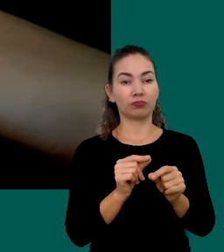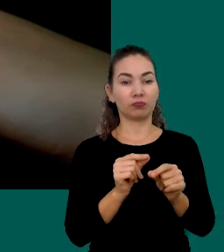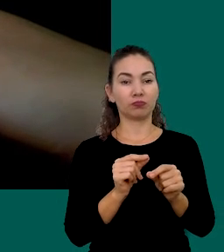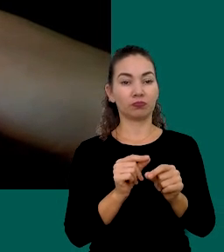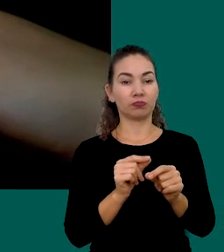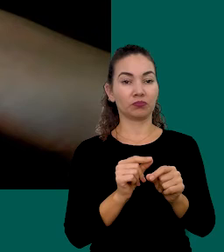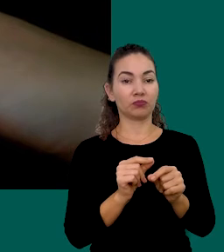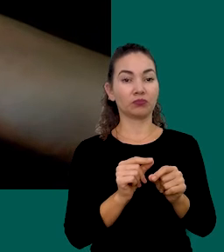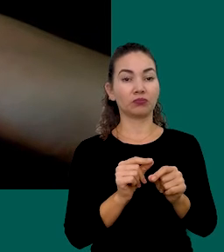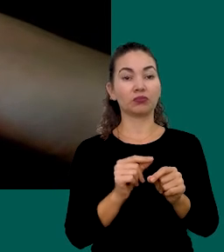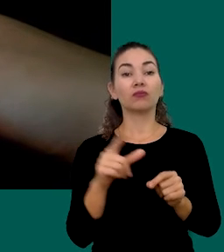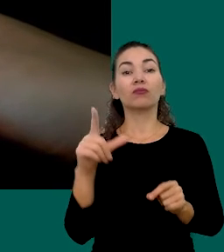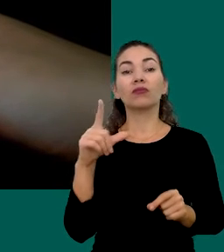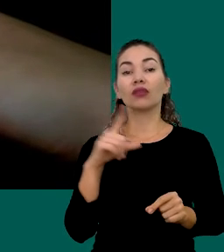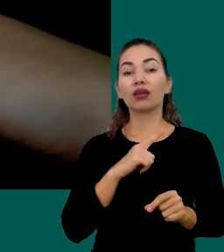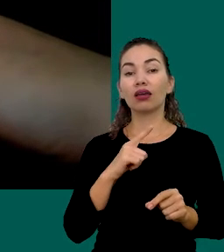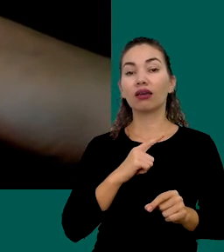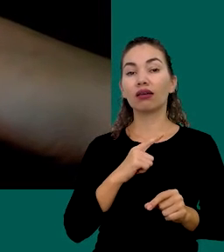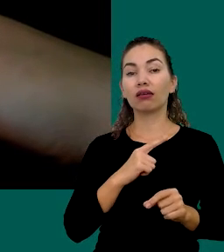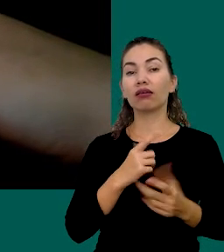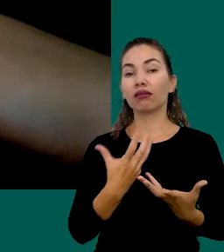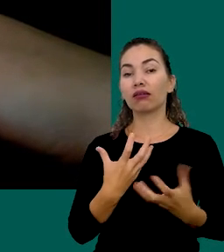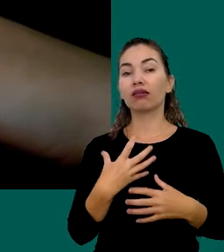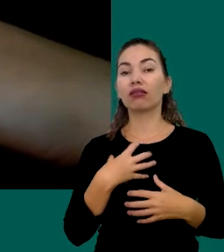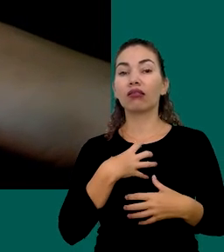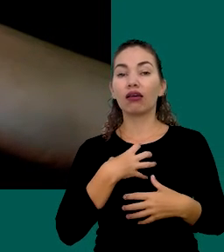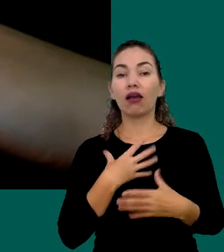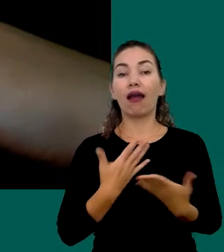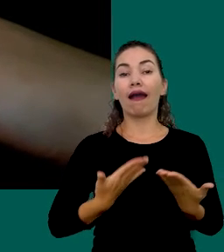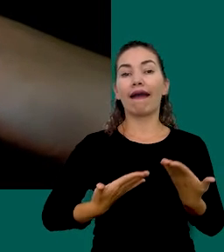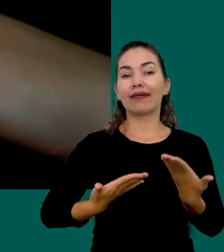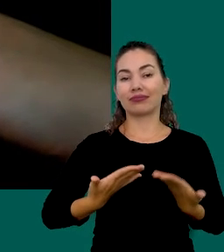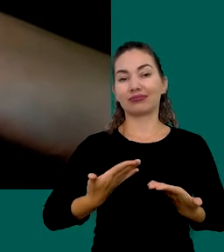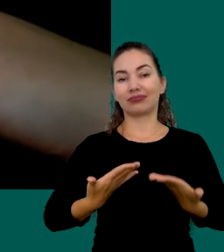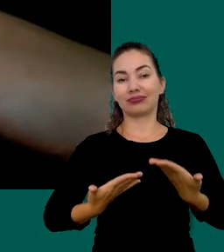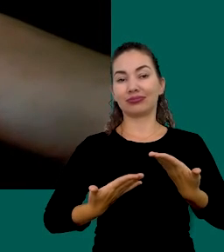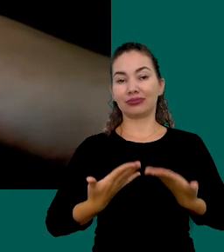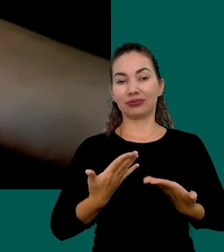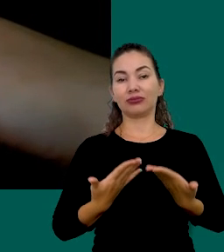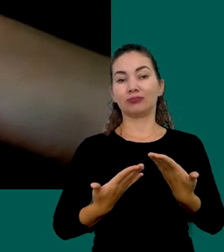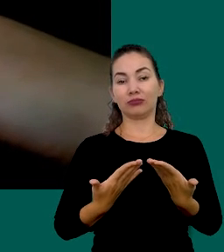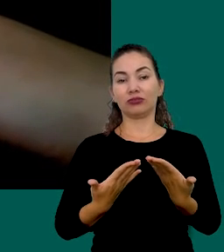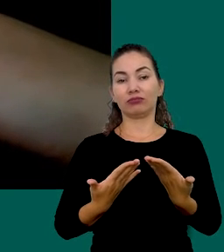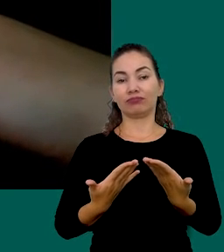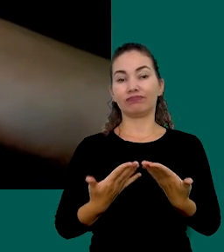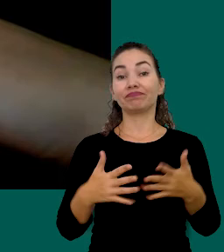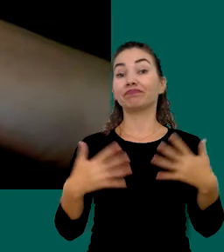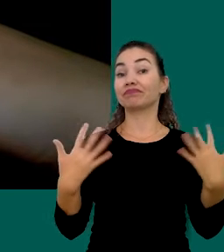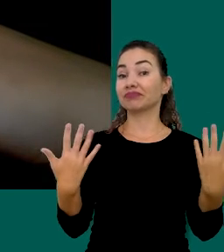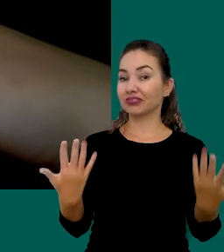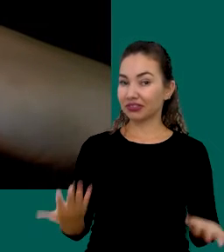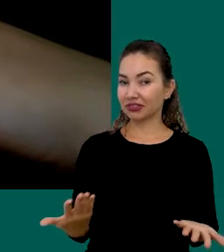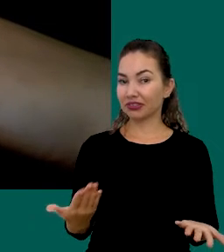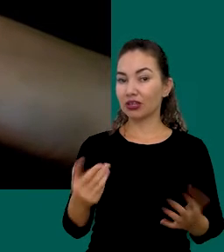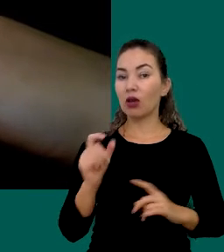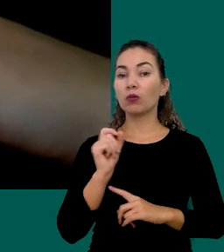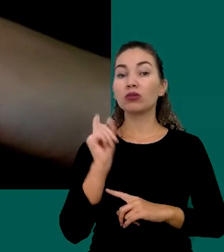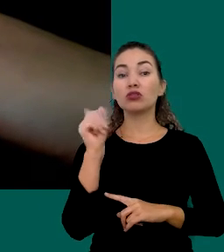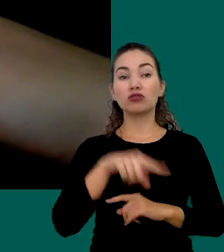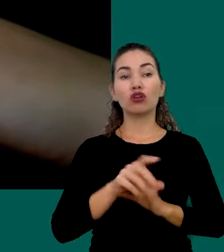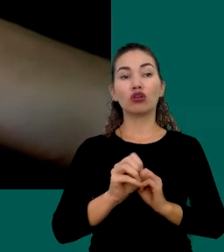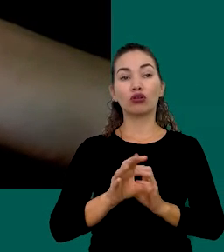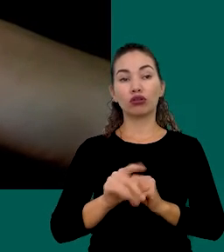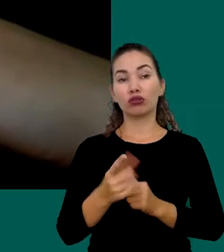E Que Tenha Uma Atitude Equilibrada Então Pessoal Isso É Educação